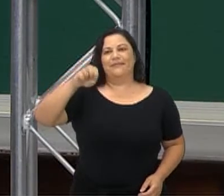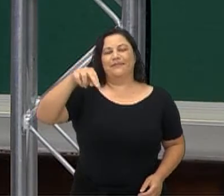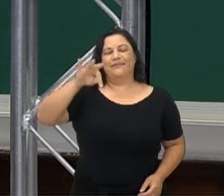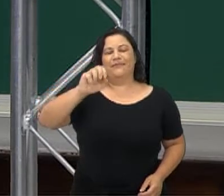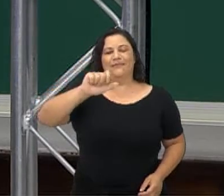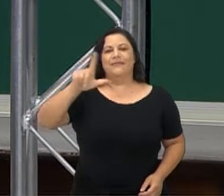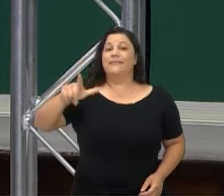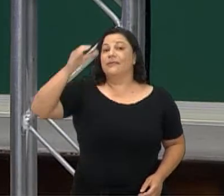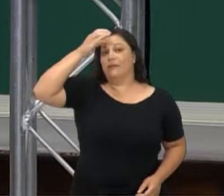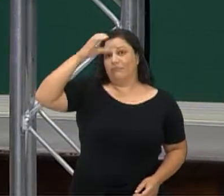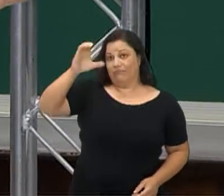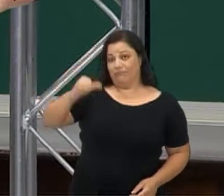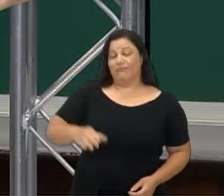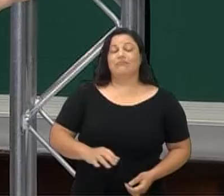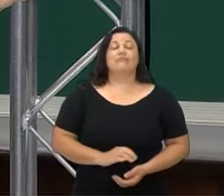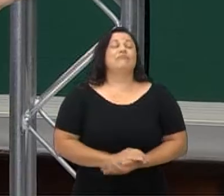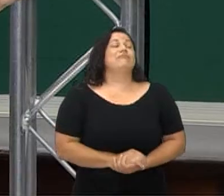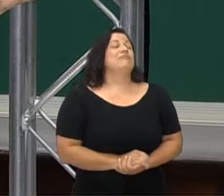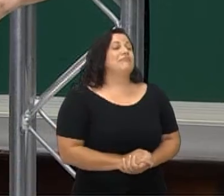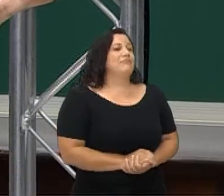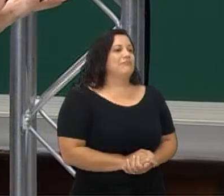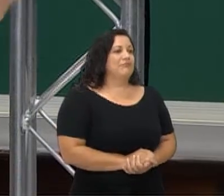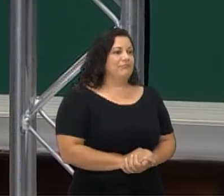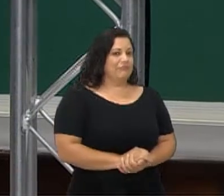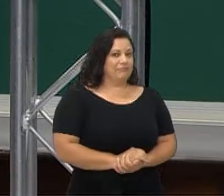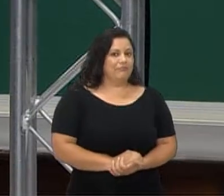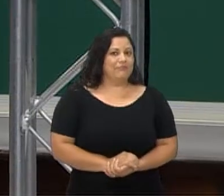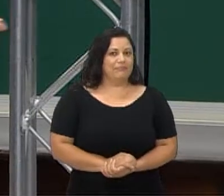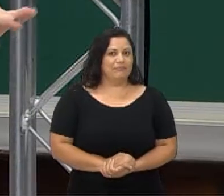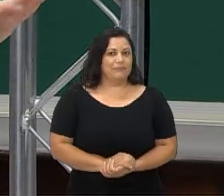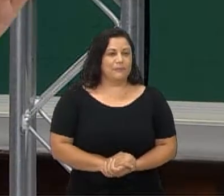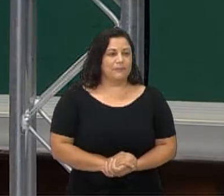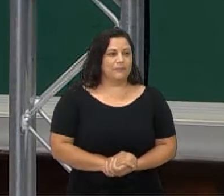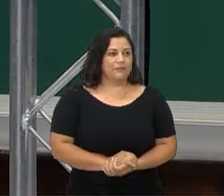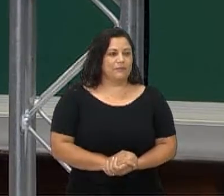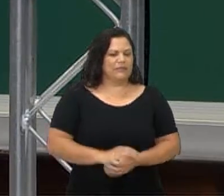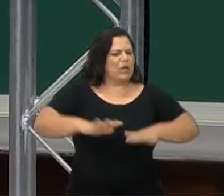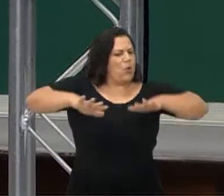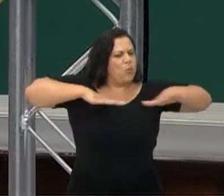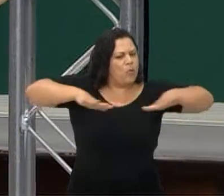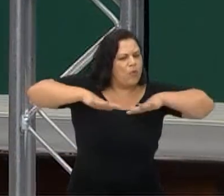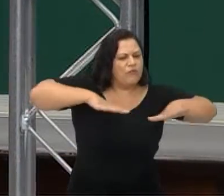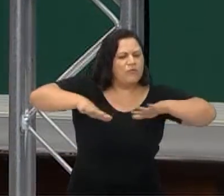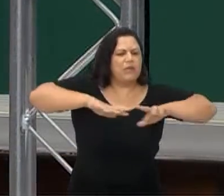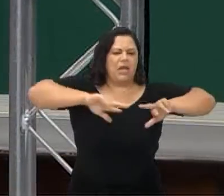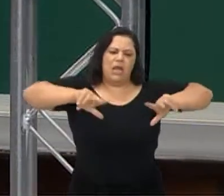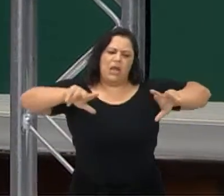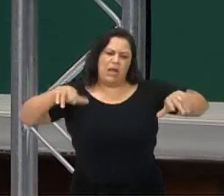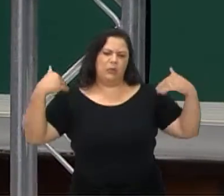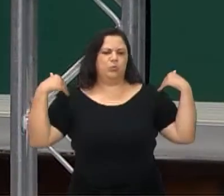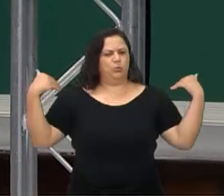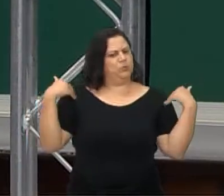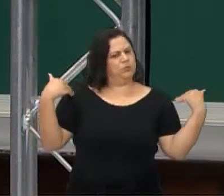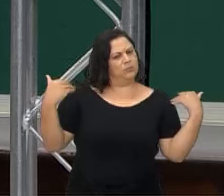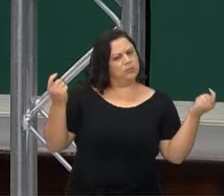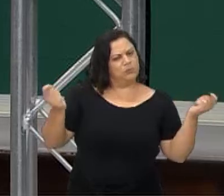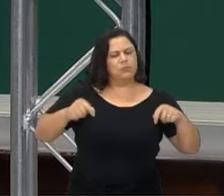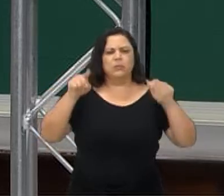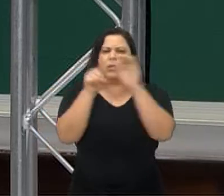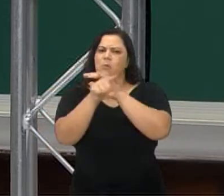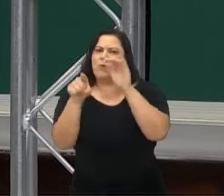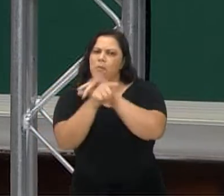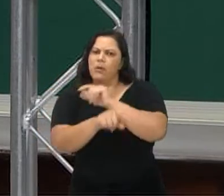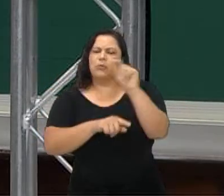Jogos, você precisa se movimentar considerando o exercício. É uma pergunta do Gabriel.